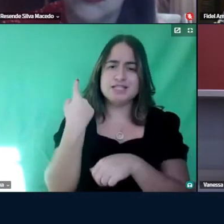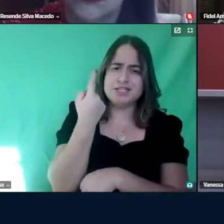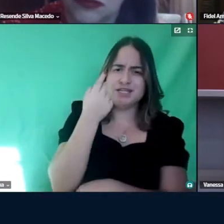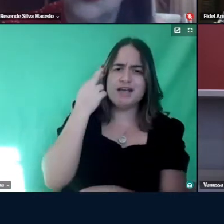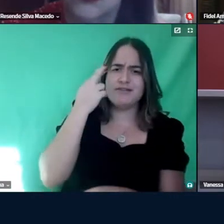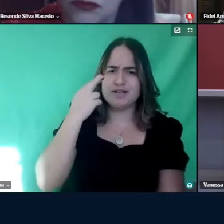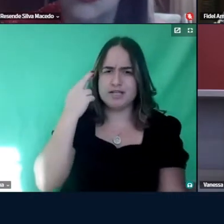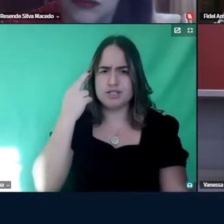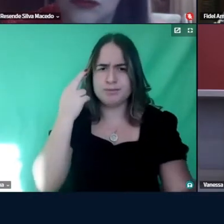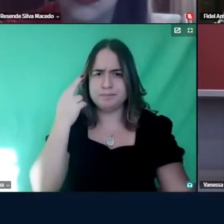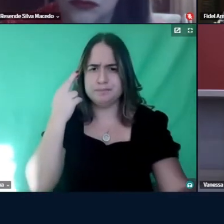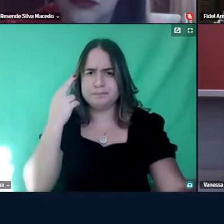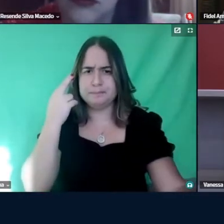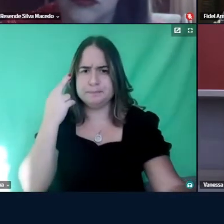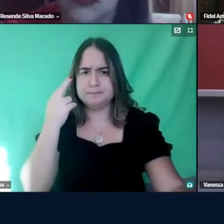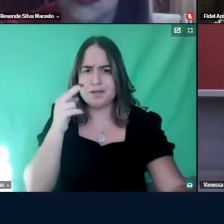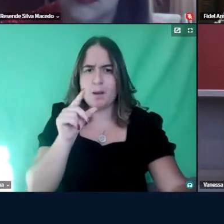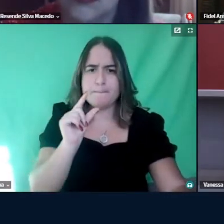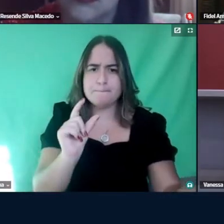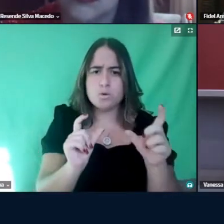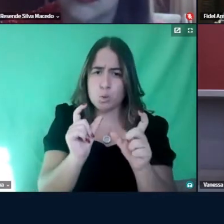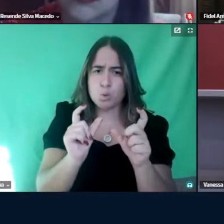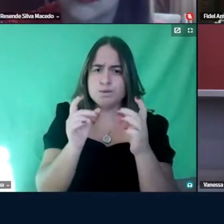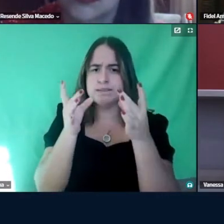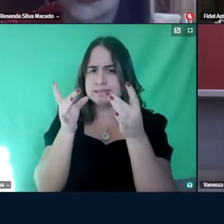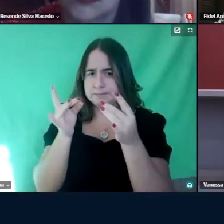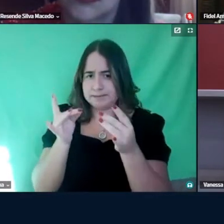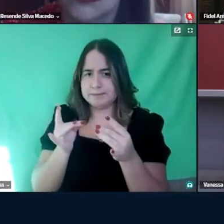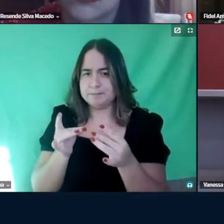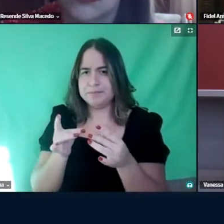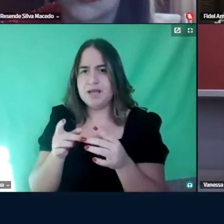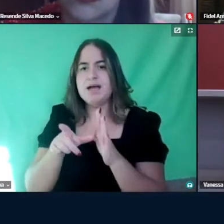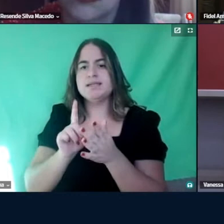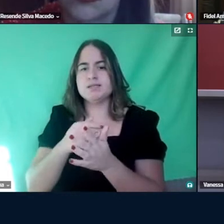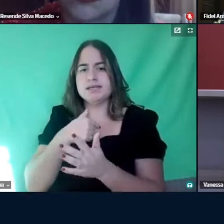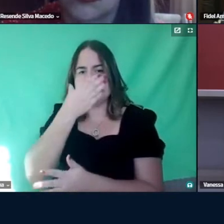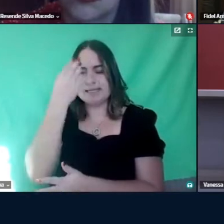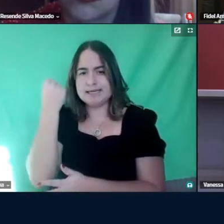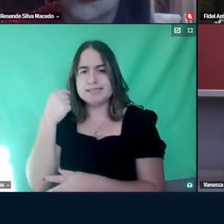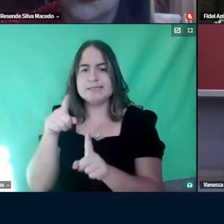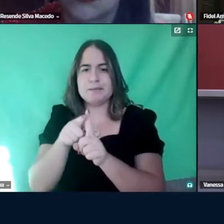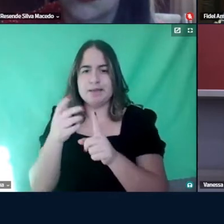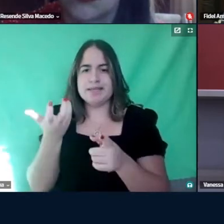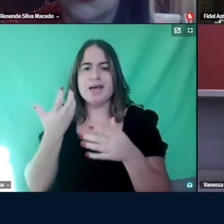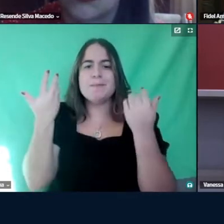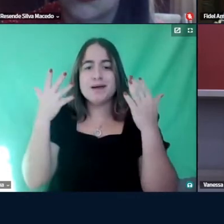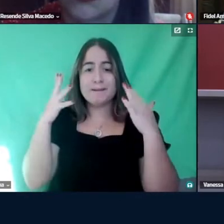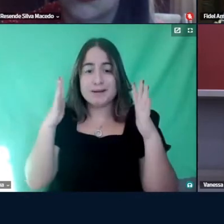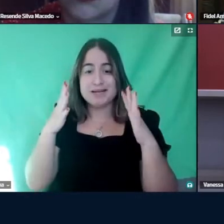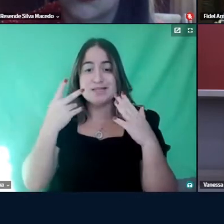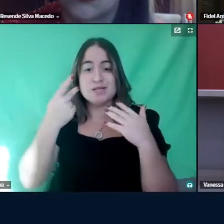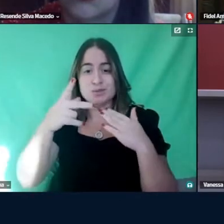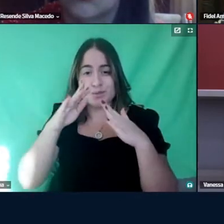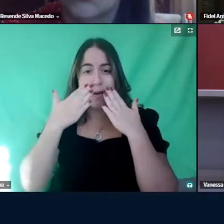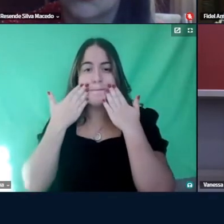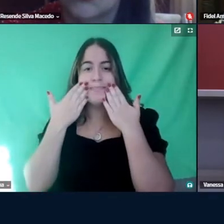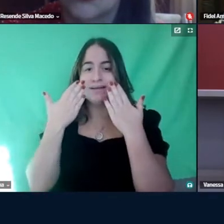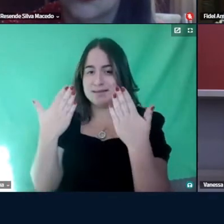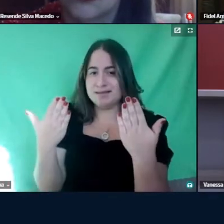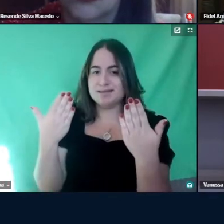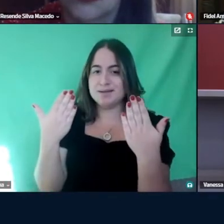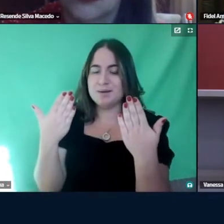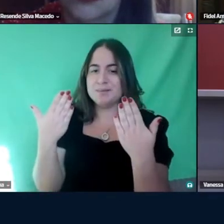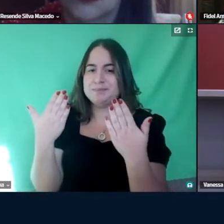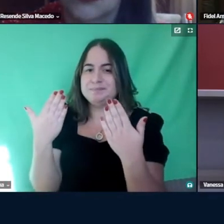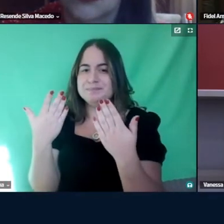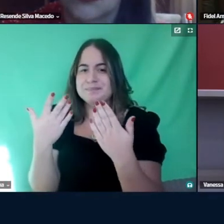mais específicos, assim, ah, e antes que eu me esqueça, quero te parabenizar pela sua apresentação, né, a